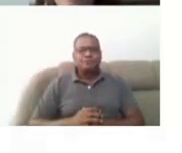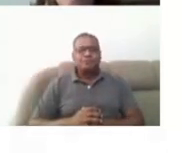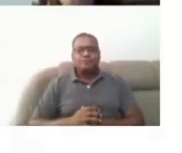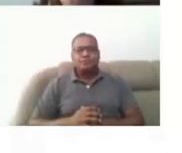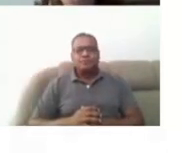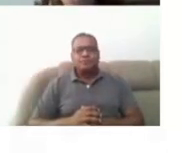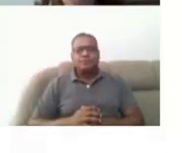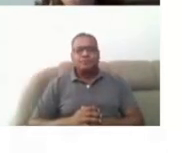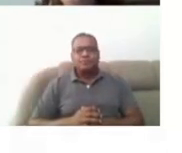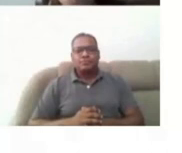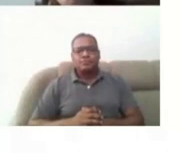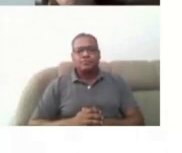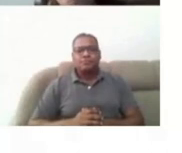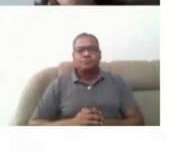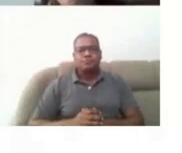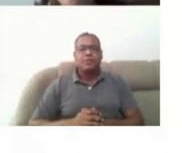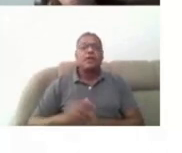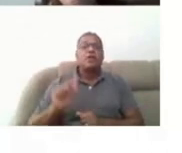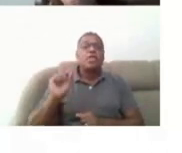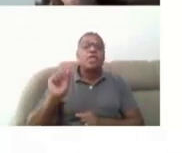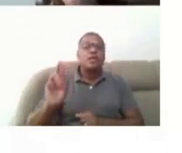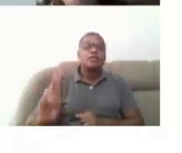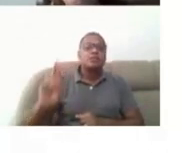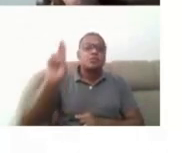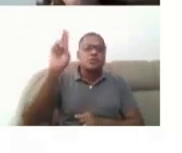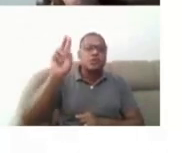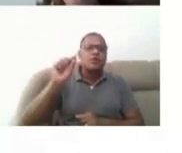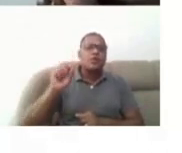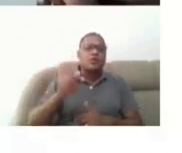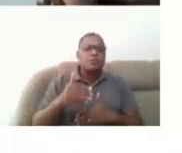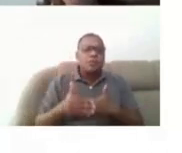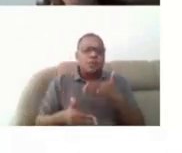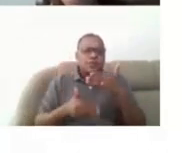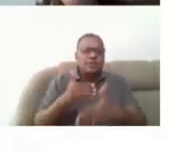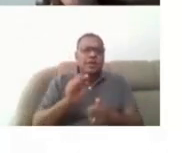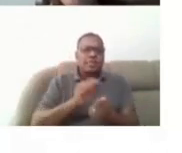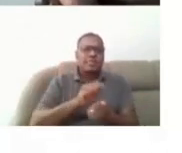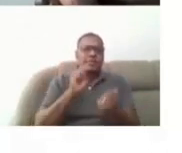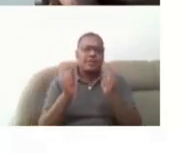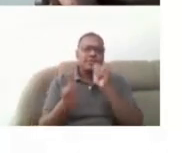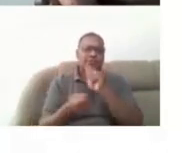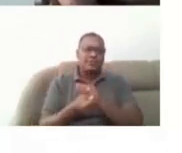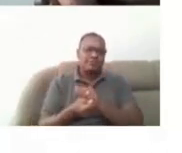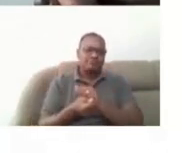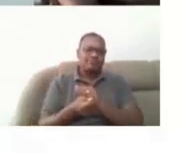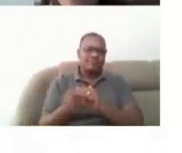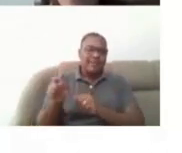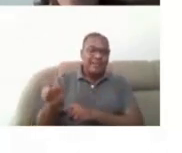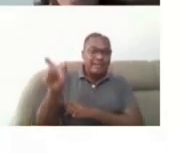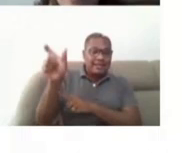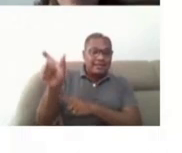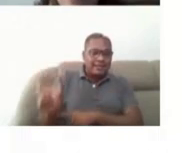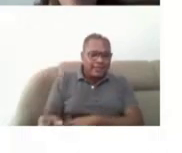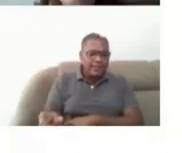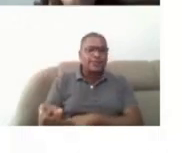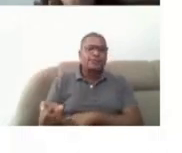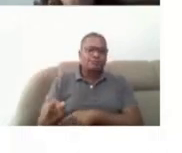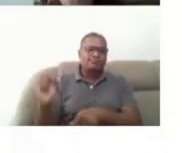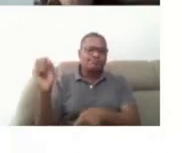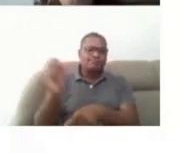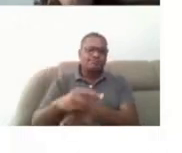E quem que deve ser responsável pelo processo de adaptação do aluno universitário nesse novo ciclo, tá?